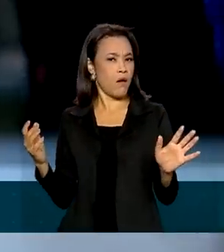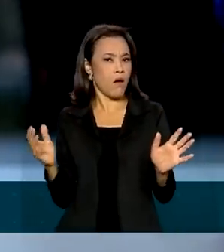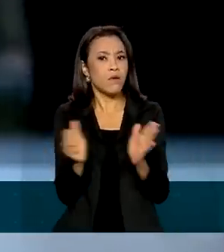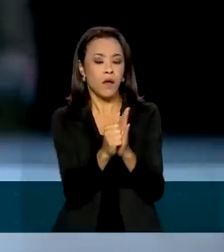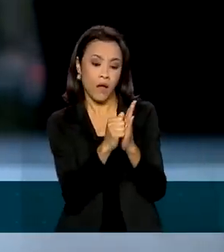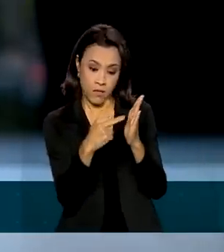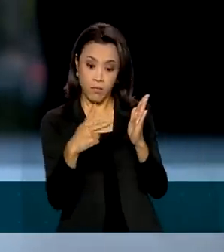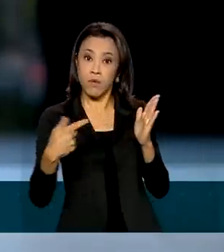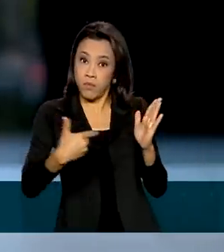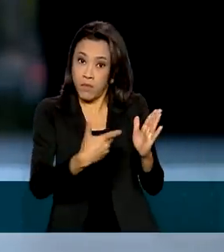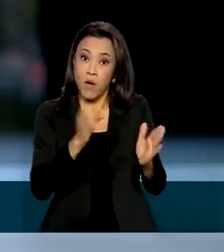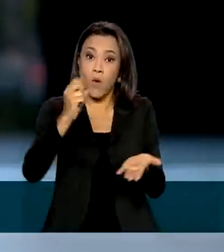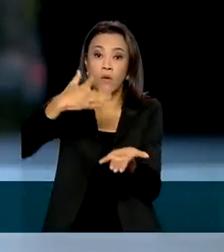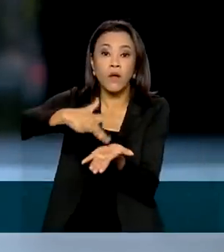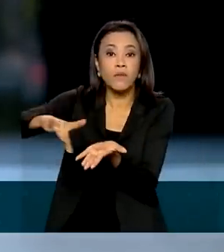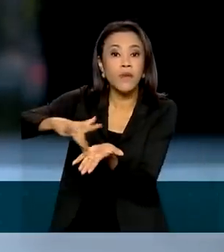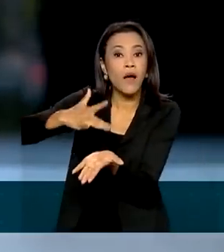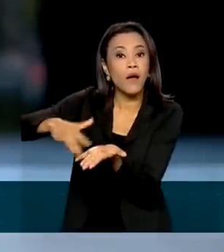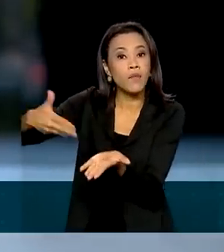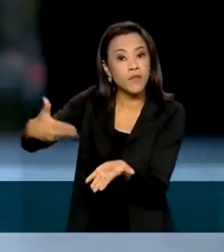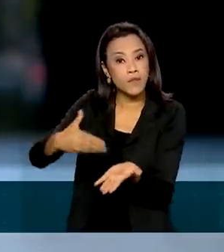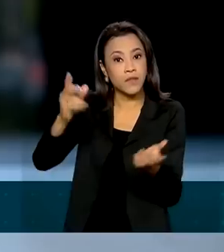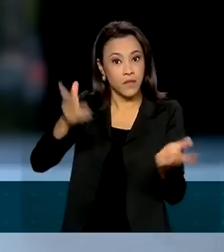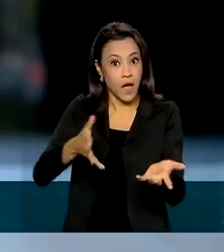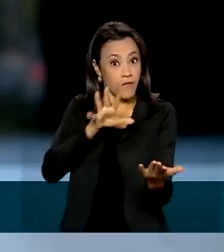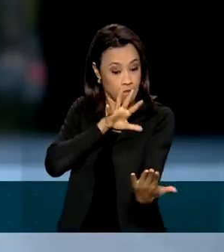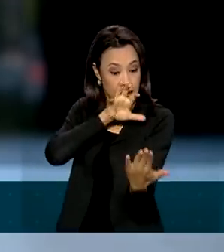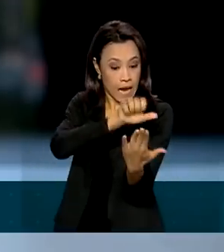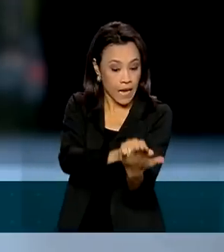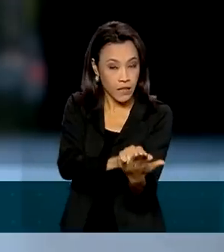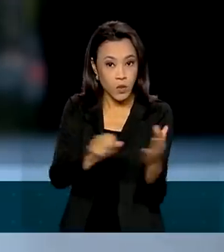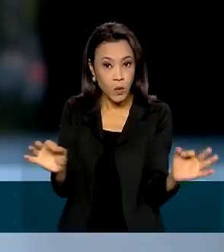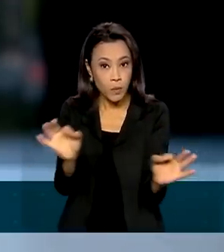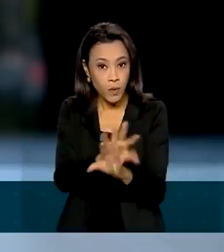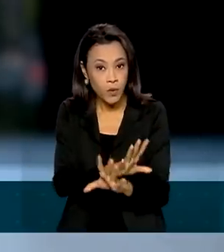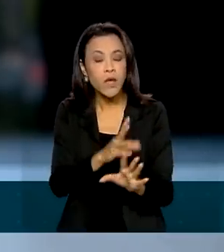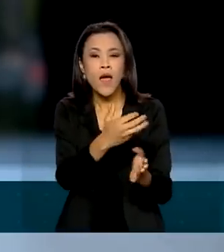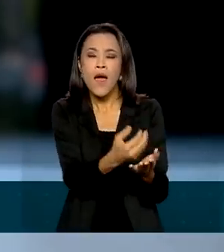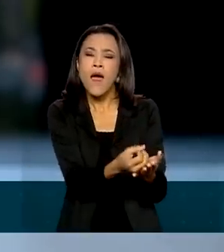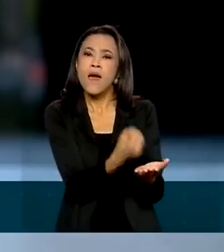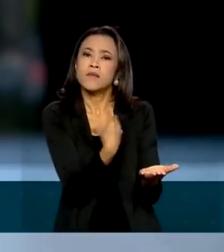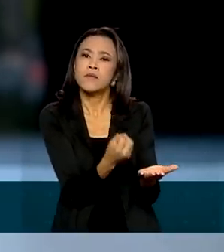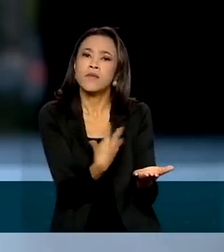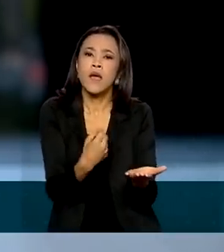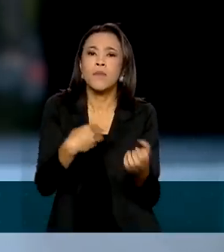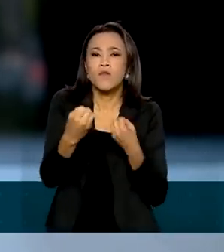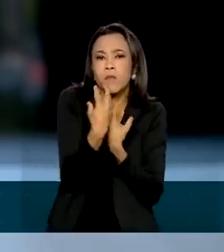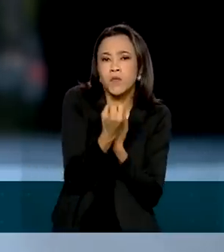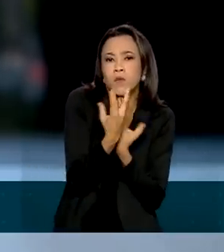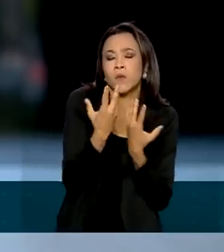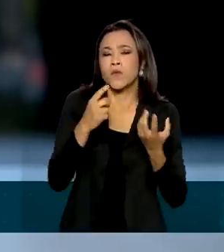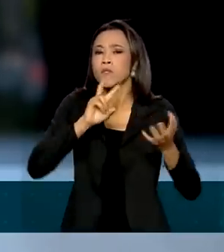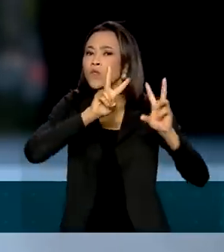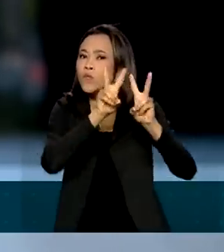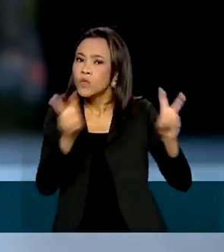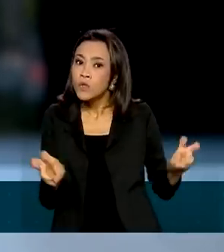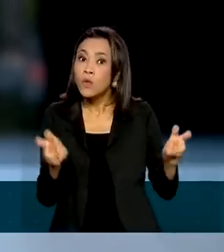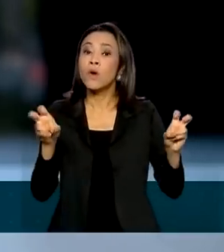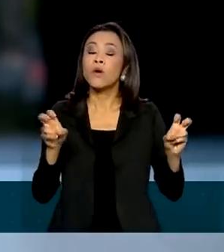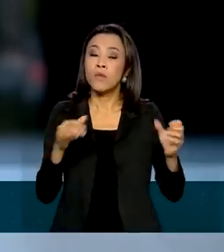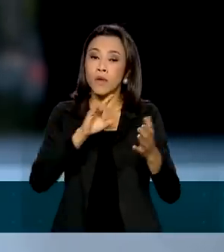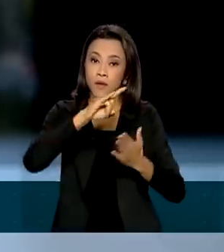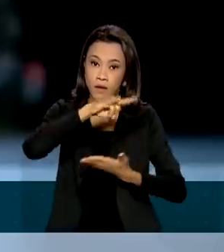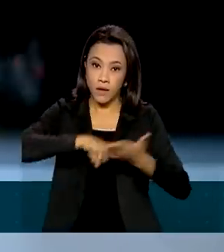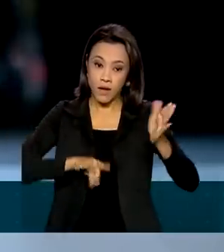ou pelo tablet. Após esse cadastro, ele também recebe notificações da licitação que está participando em